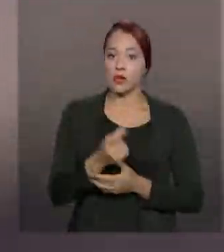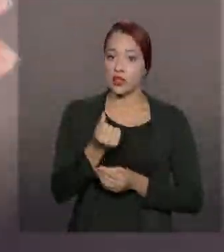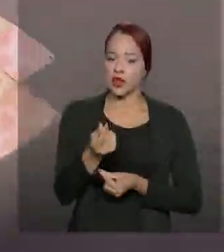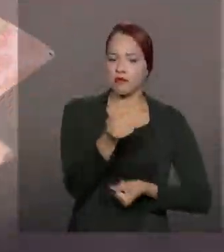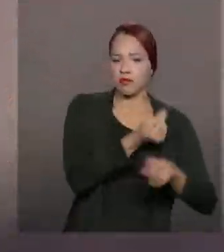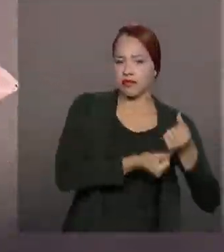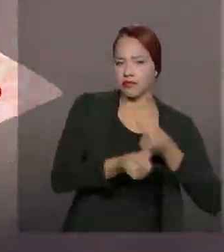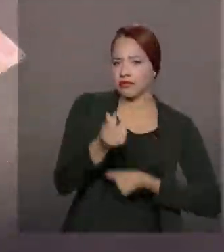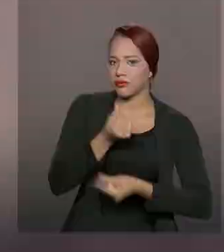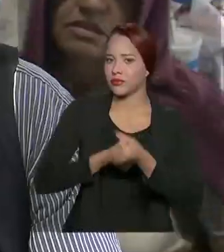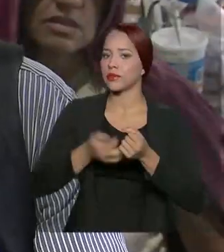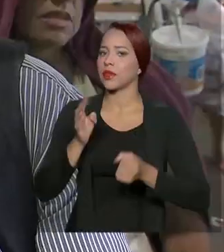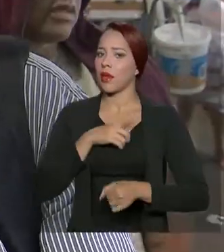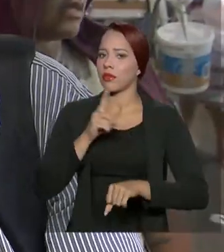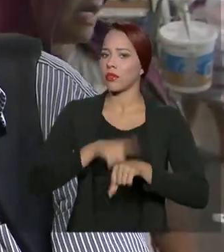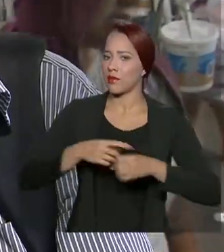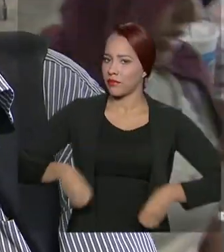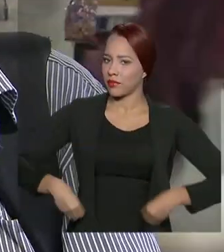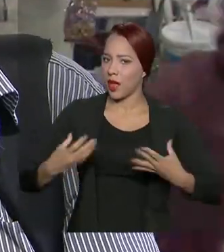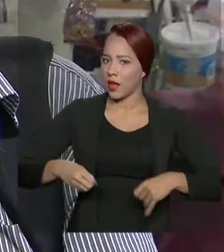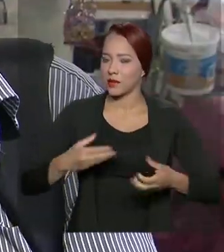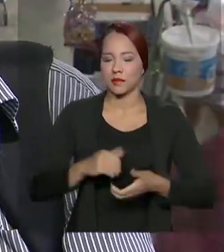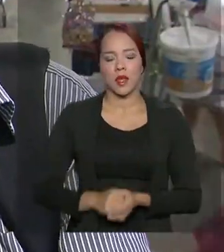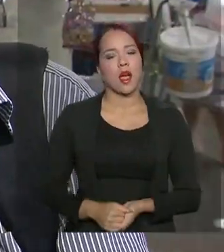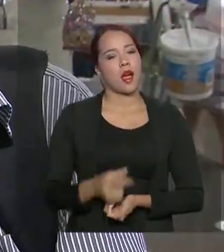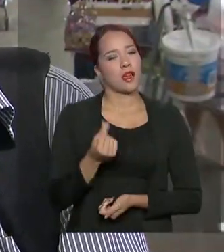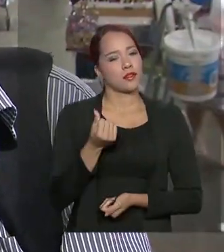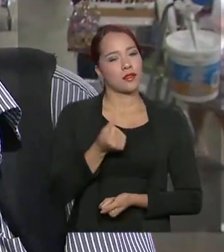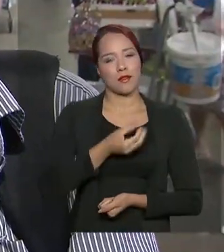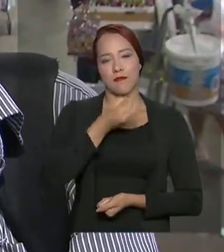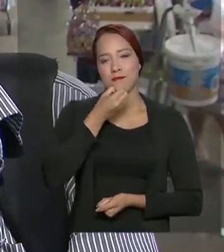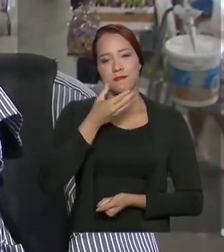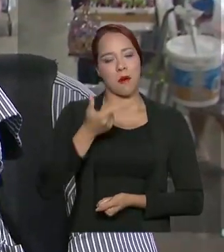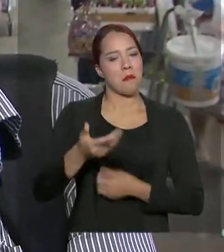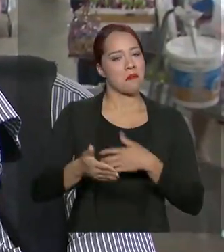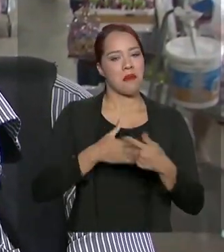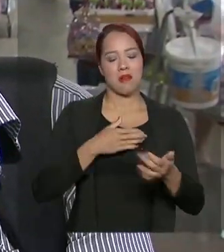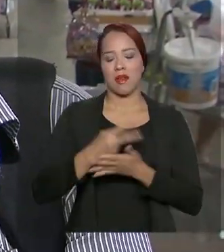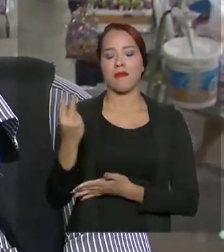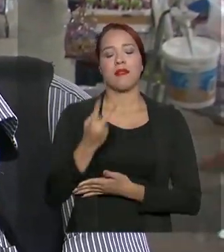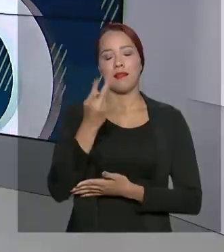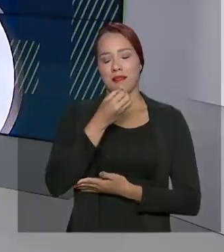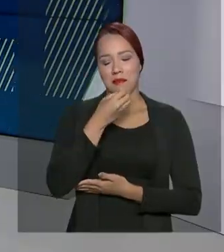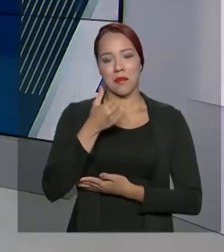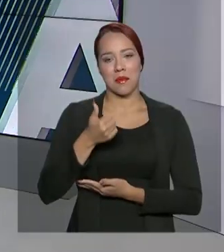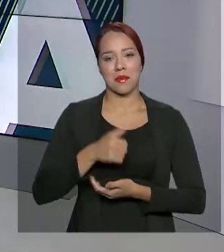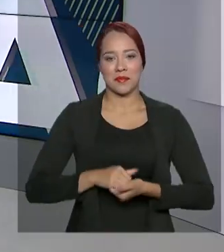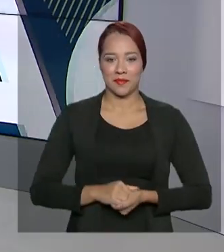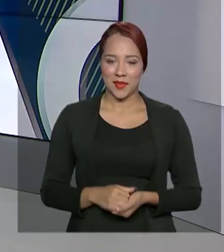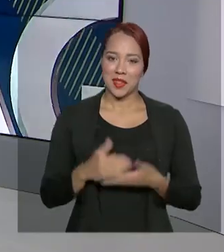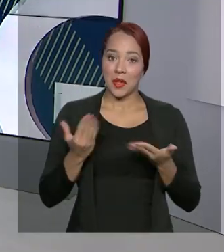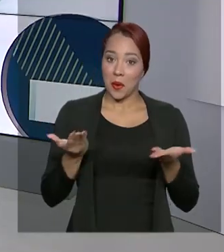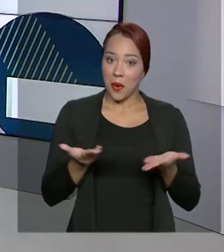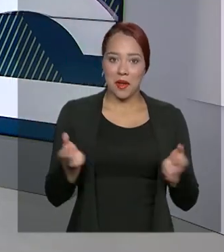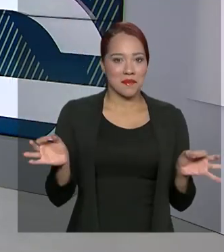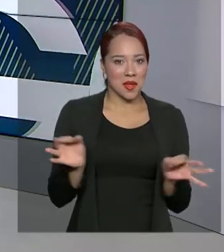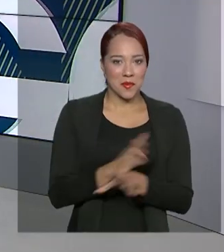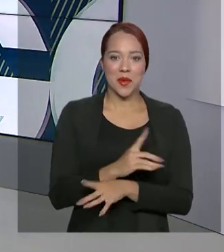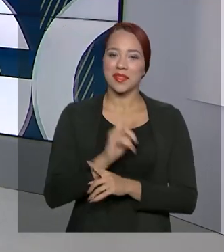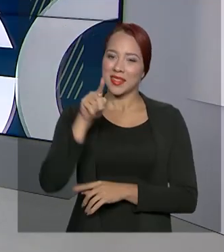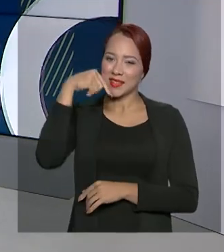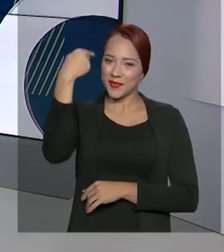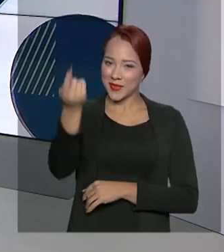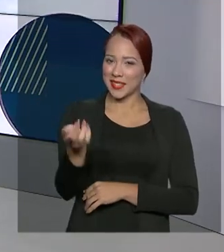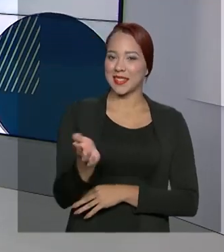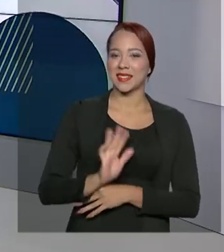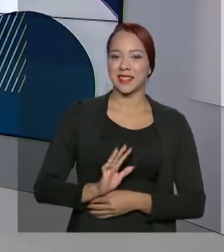de tantos gastos. Dinheiro é sempre bem-vindo, Qualquer valor é sempre bem-vindo. A gente fica por aqui e até a próxima